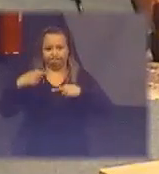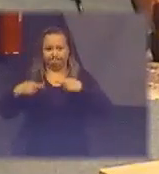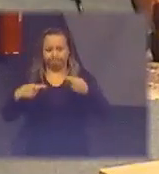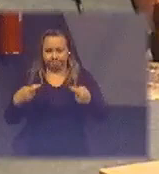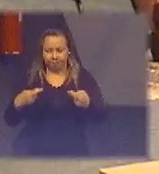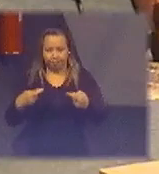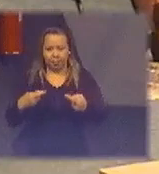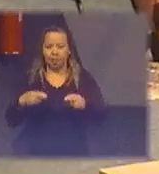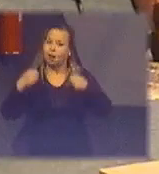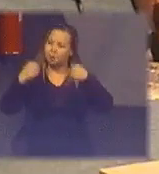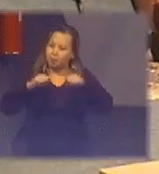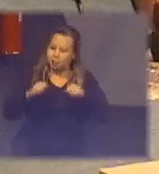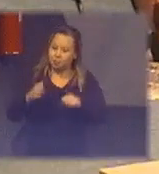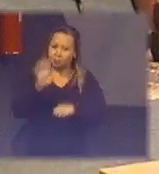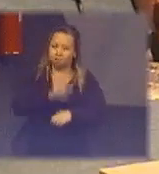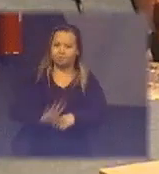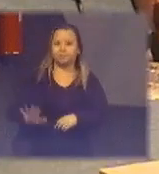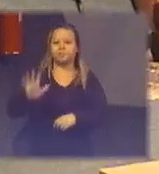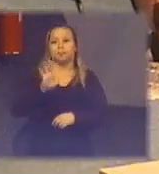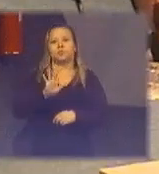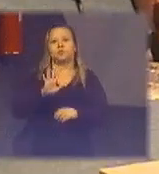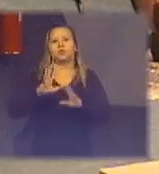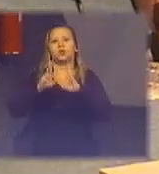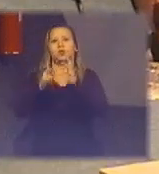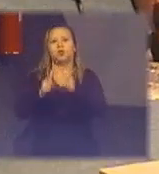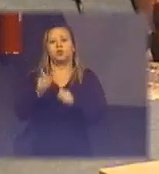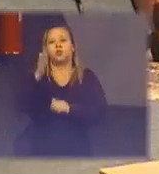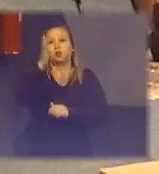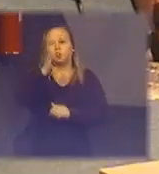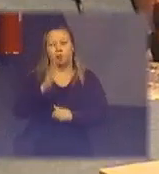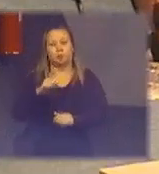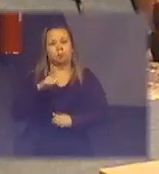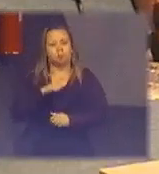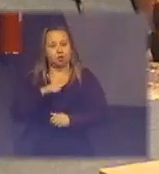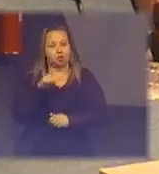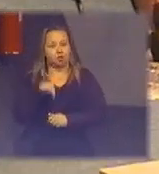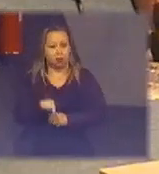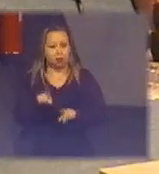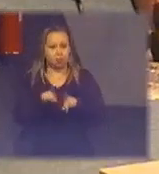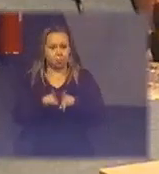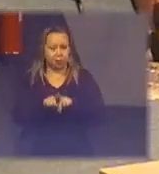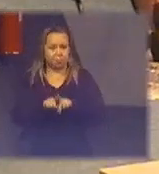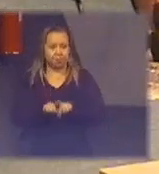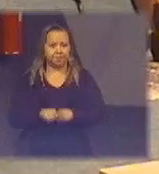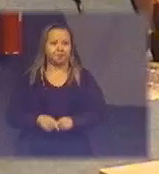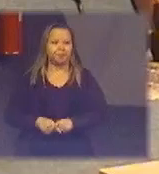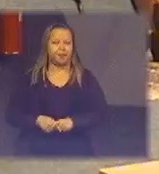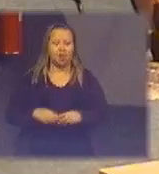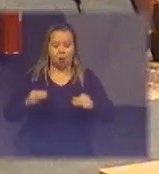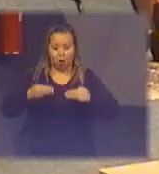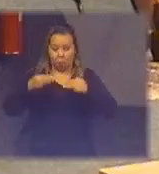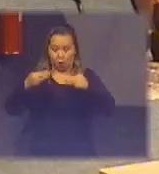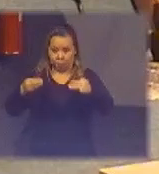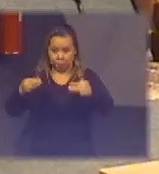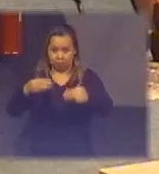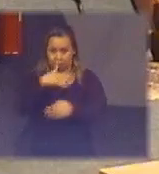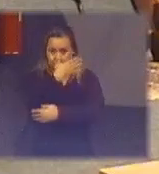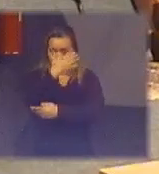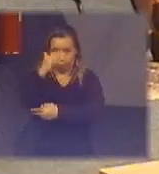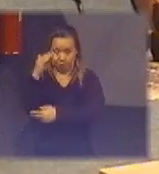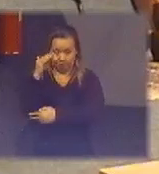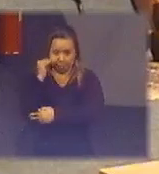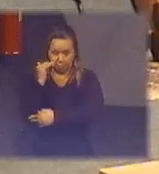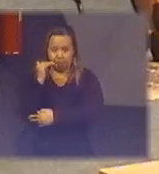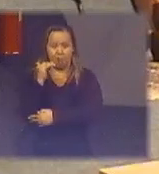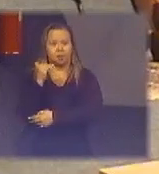Brasil tenha isso segundo o Ministério do Meio Ambiente e o IBAMA não dá para se ter uma regulamentação